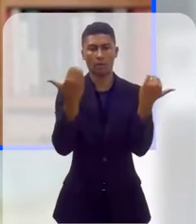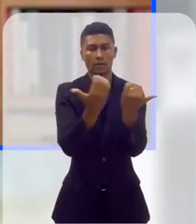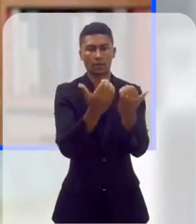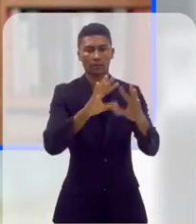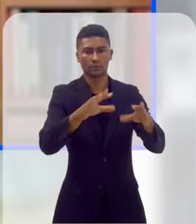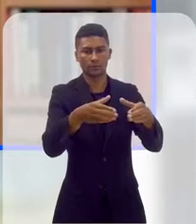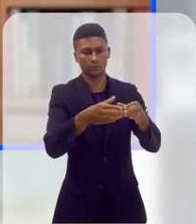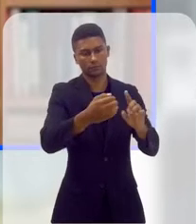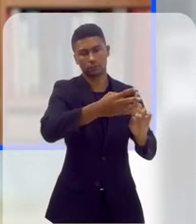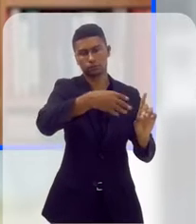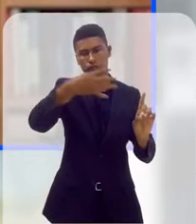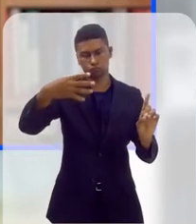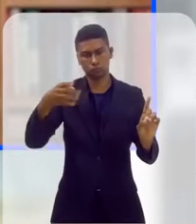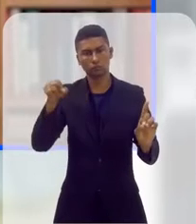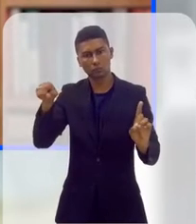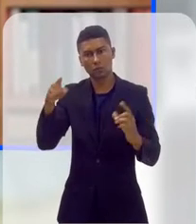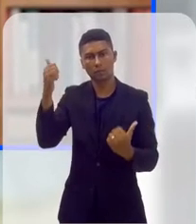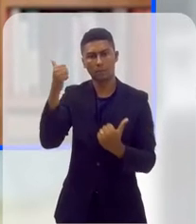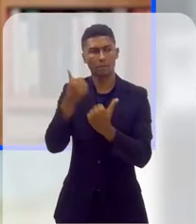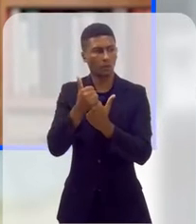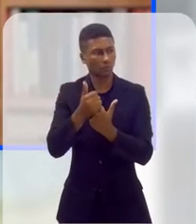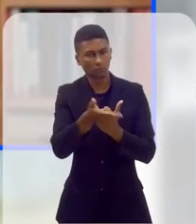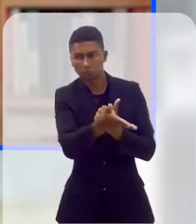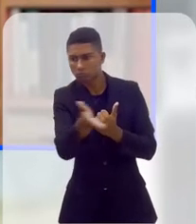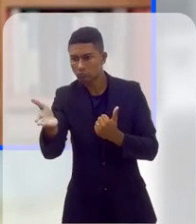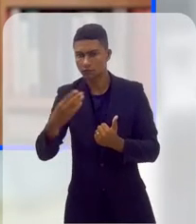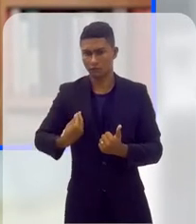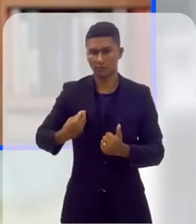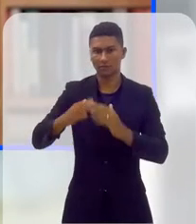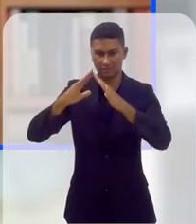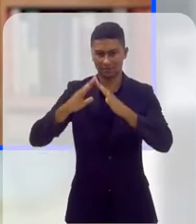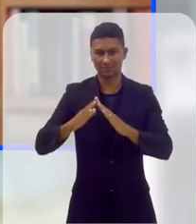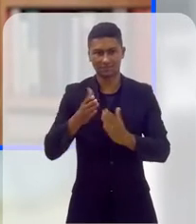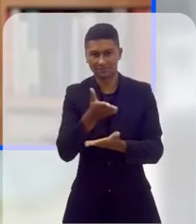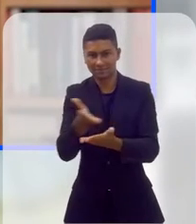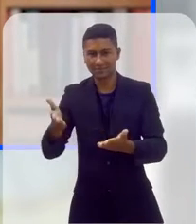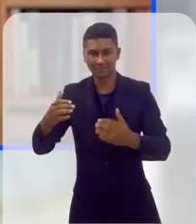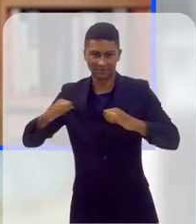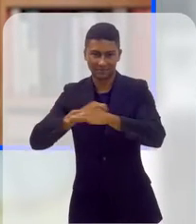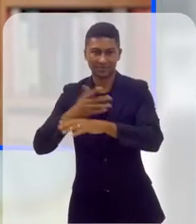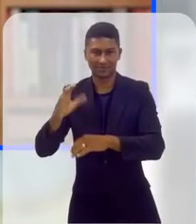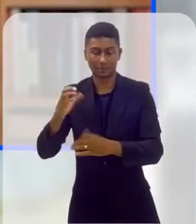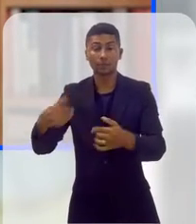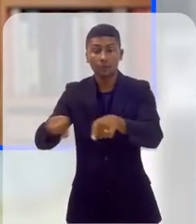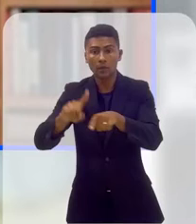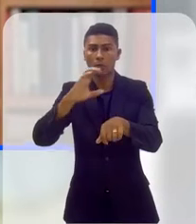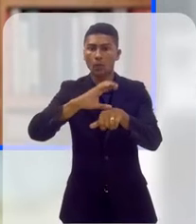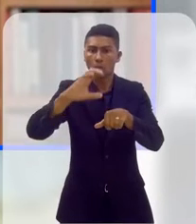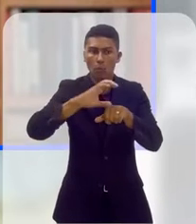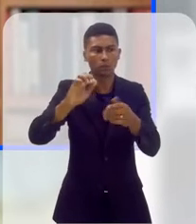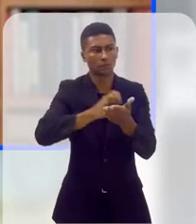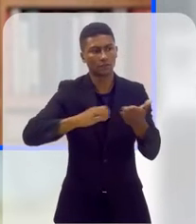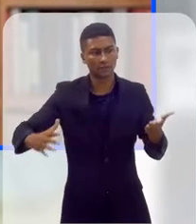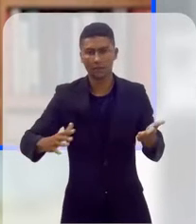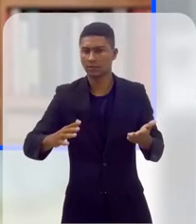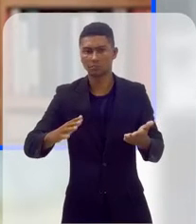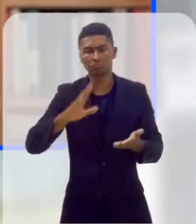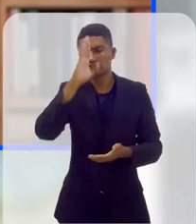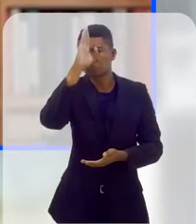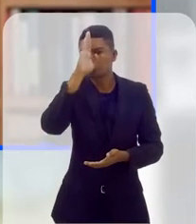LGBTQIA+, residente em Niterói, a clínica também oferece cursos e atividades gratuitas